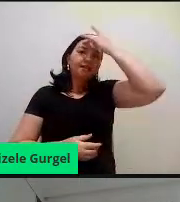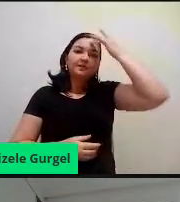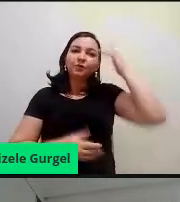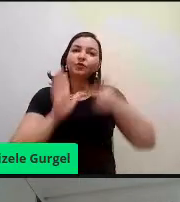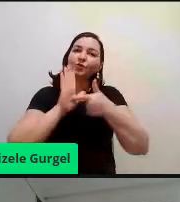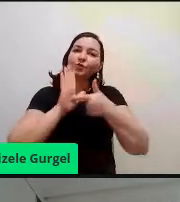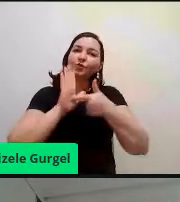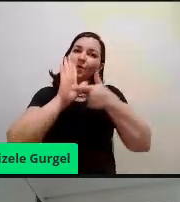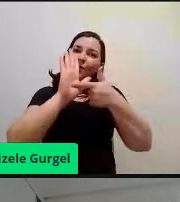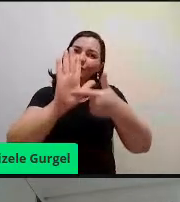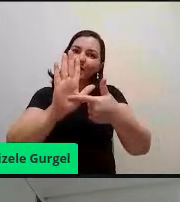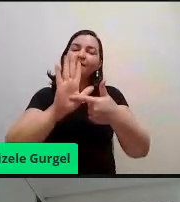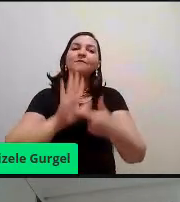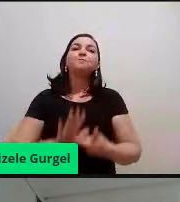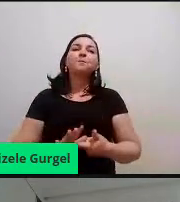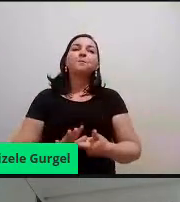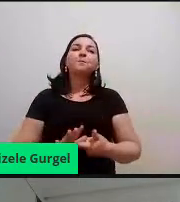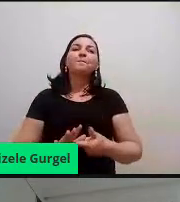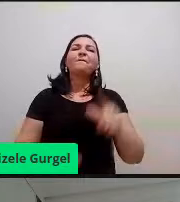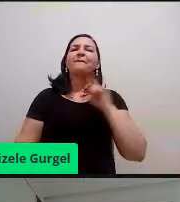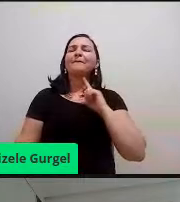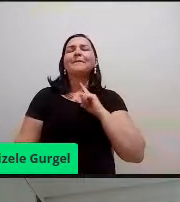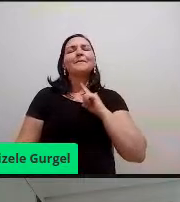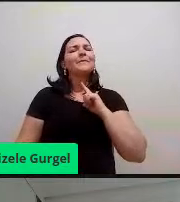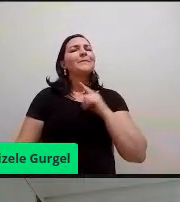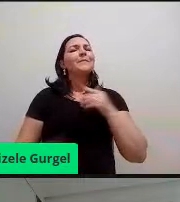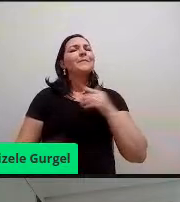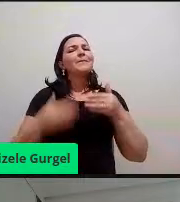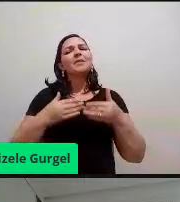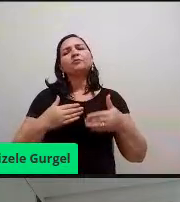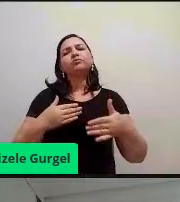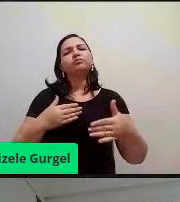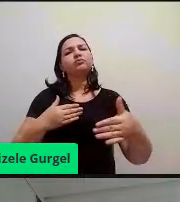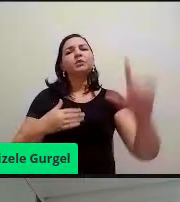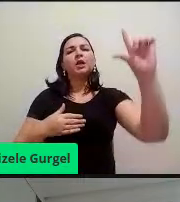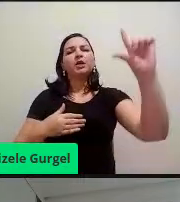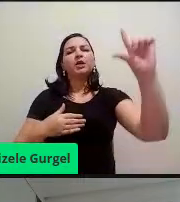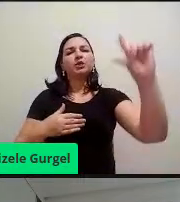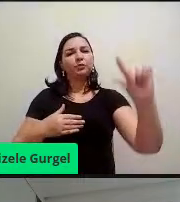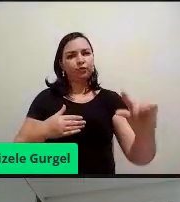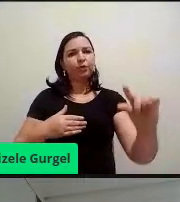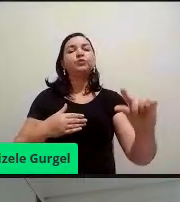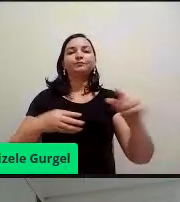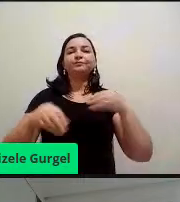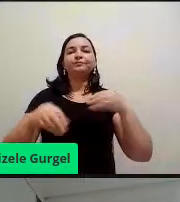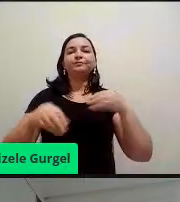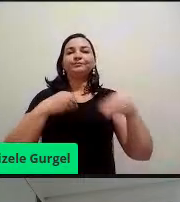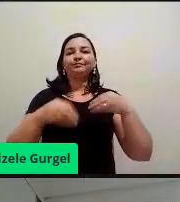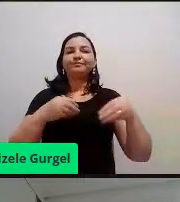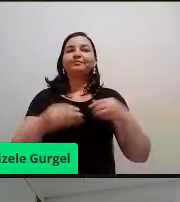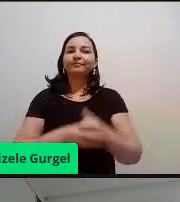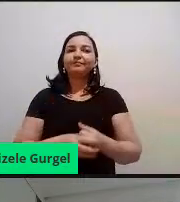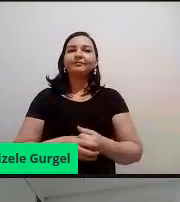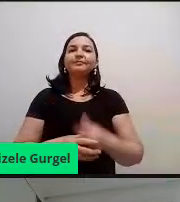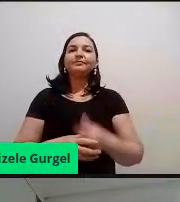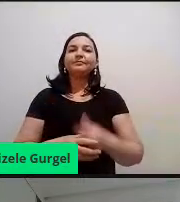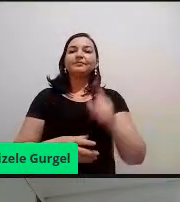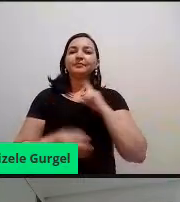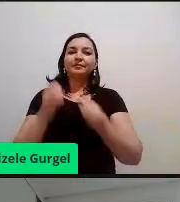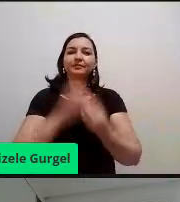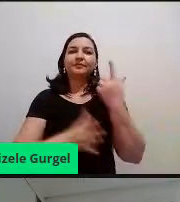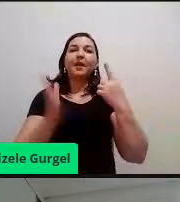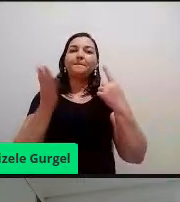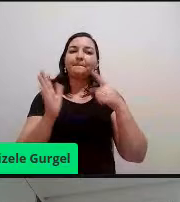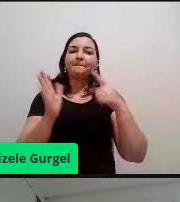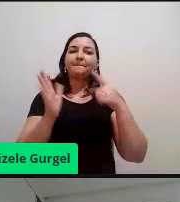mostravam que, estavam diminuindo, reduzindo a quantidade do plástico, então ela fazia uma postagem, marcava o nosso Instagram,